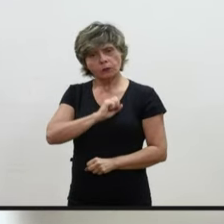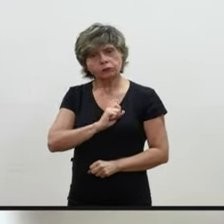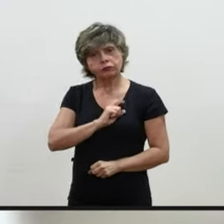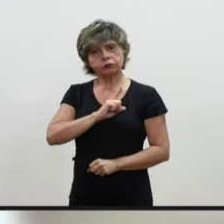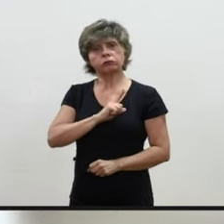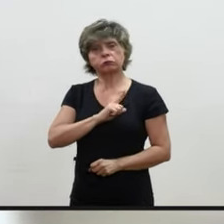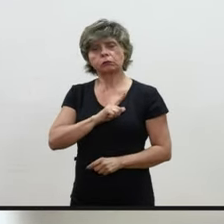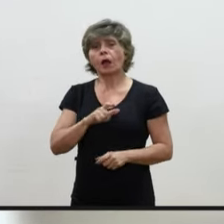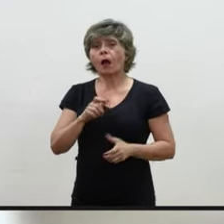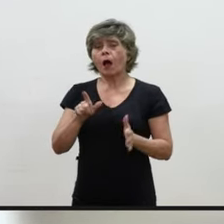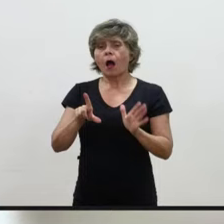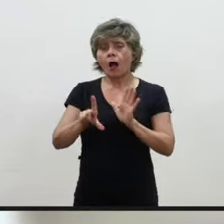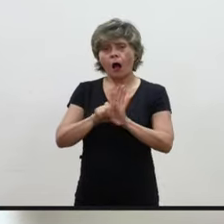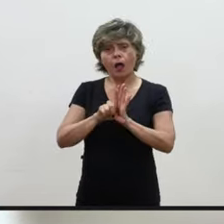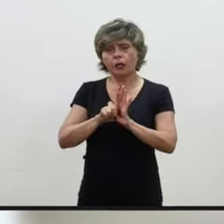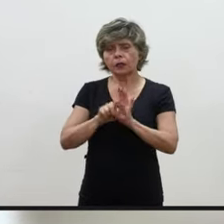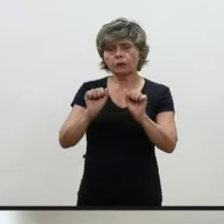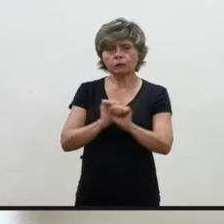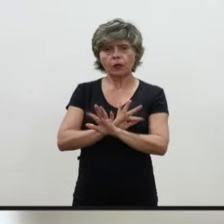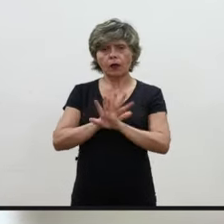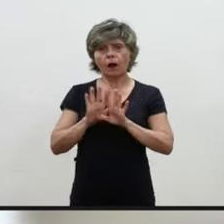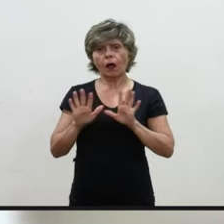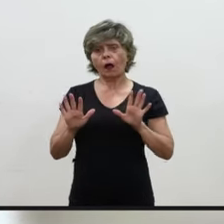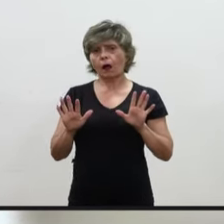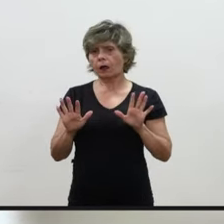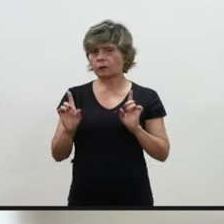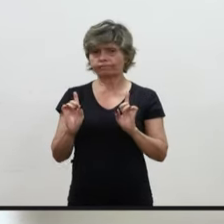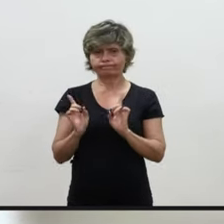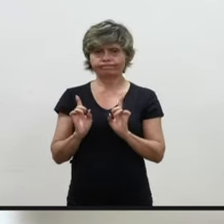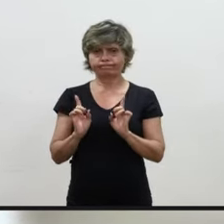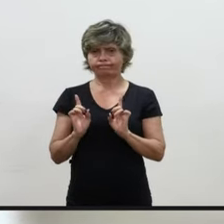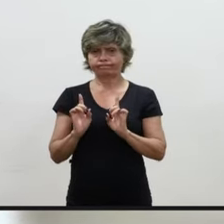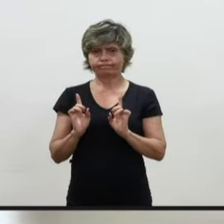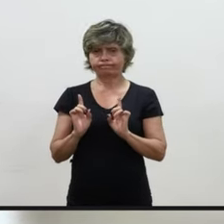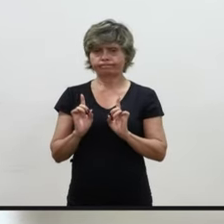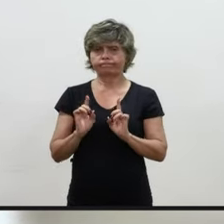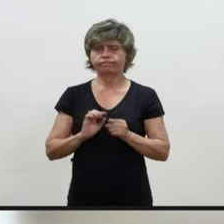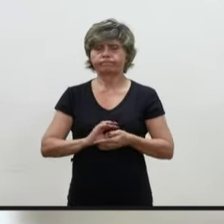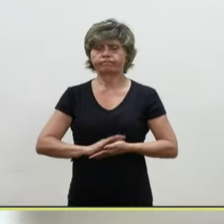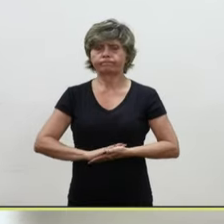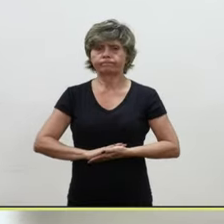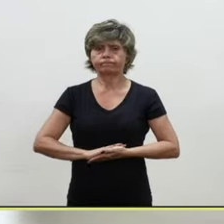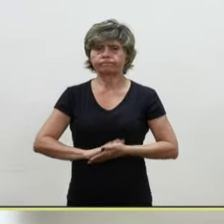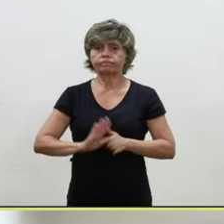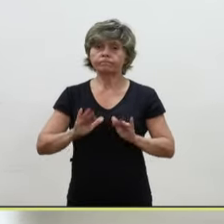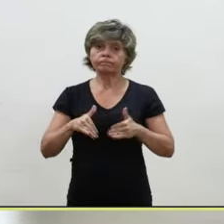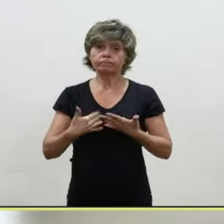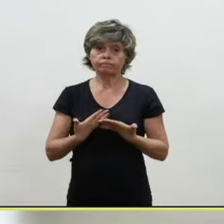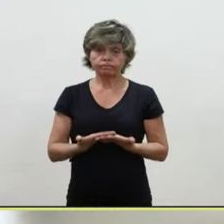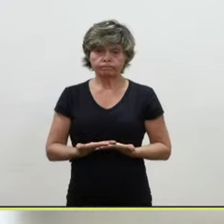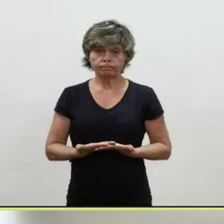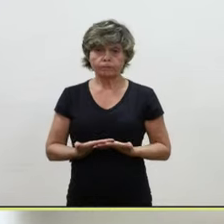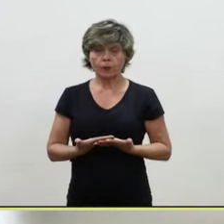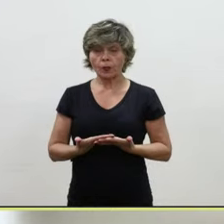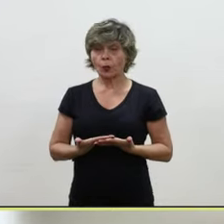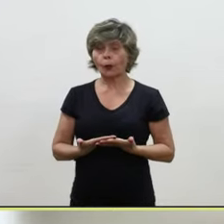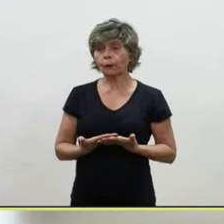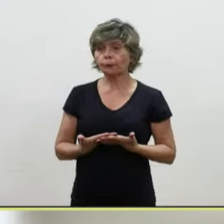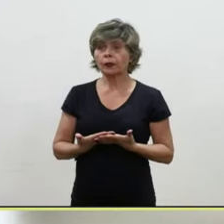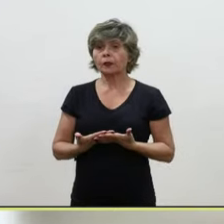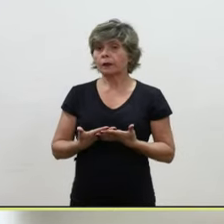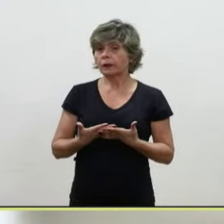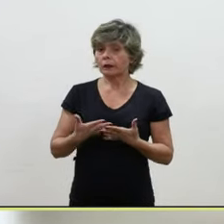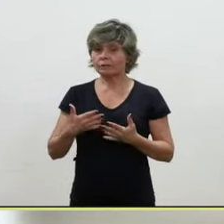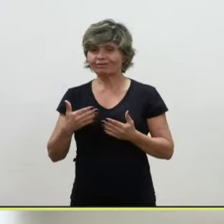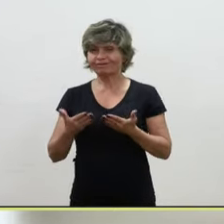texto que ela abrangia o Legislativo. Então, diante dessa constatação,